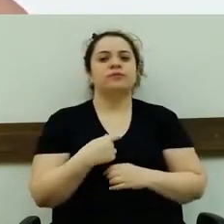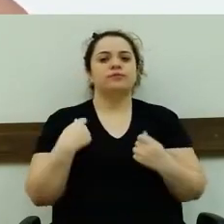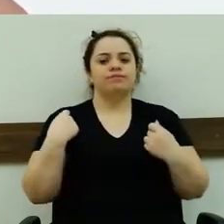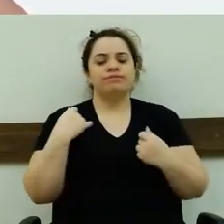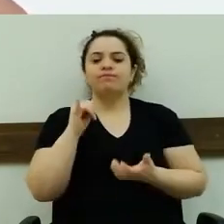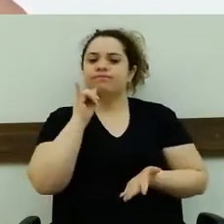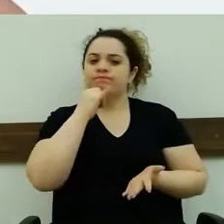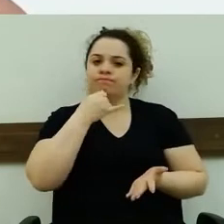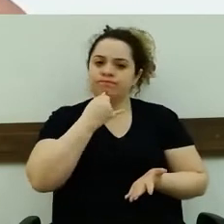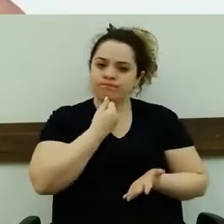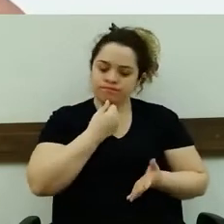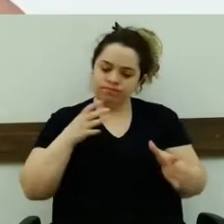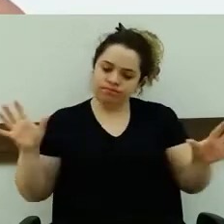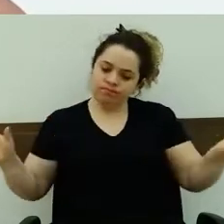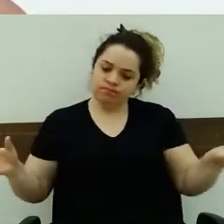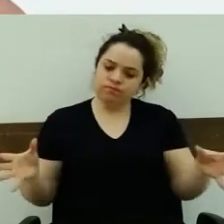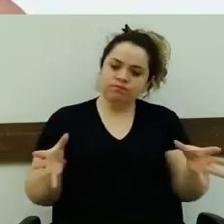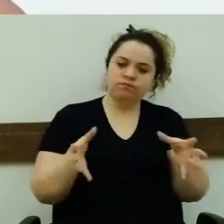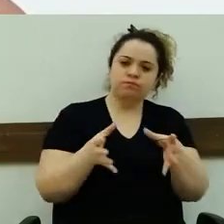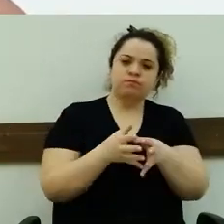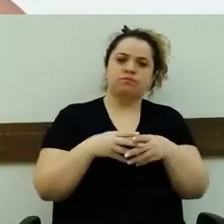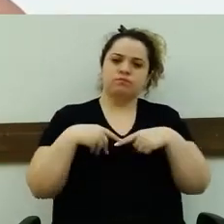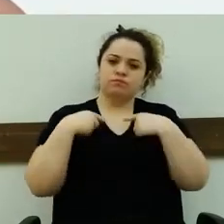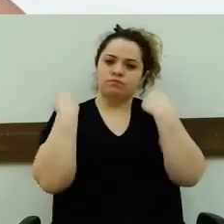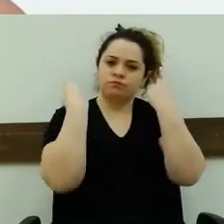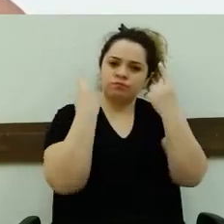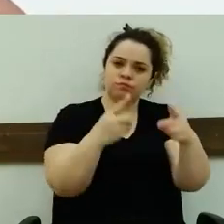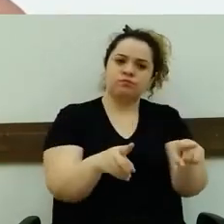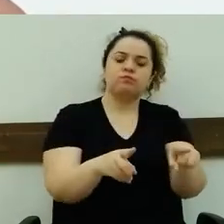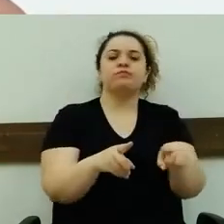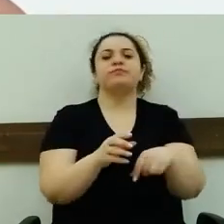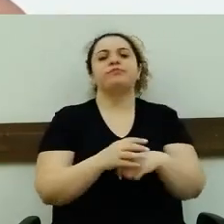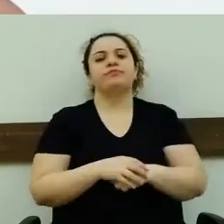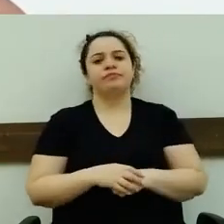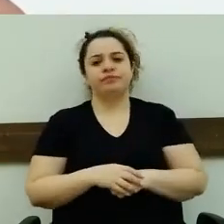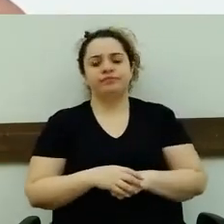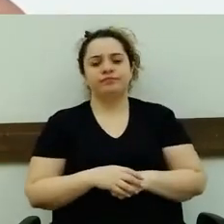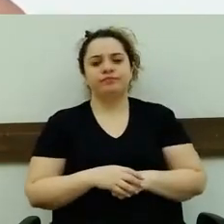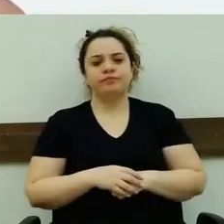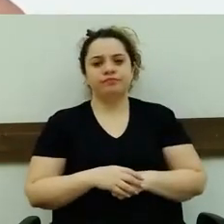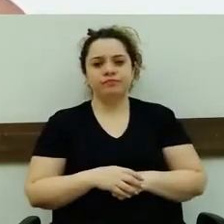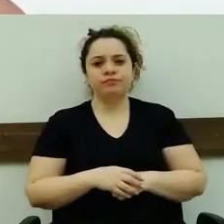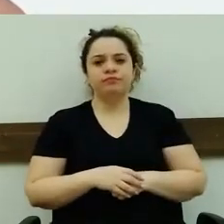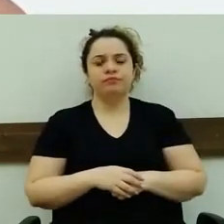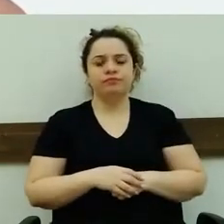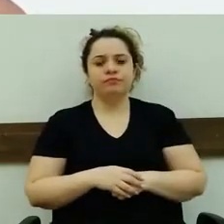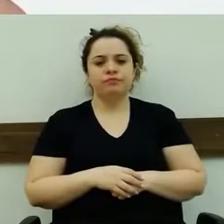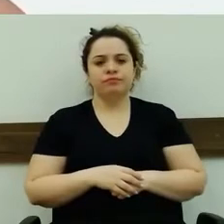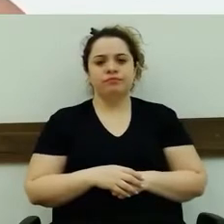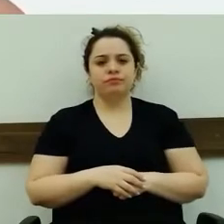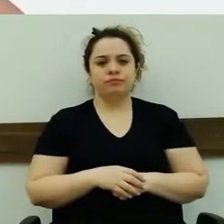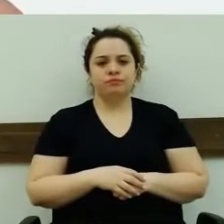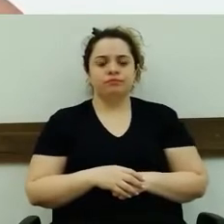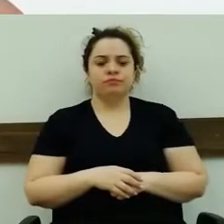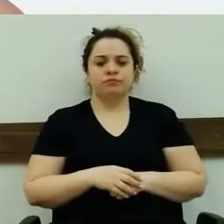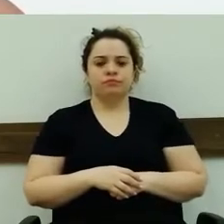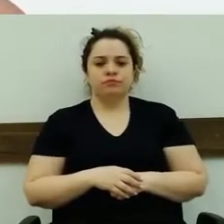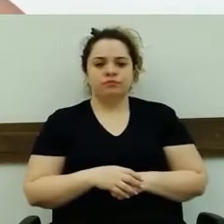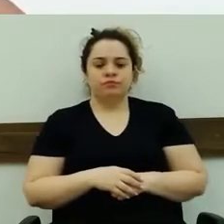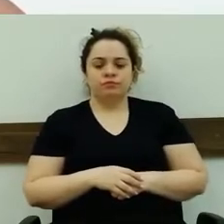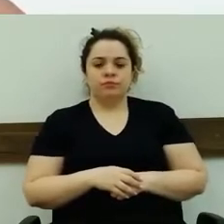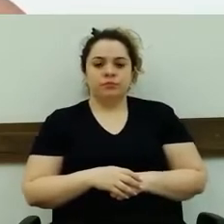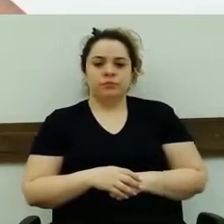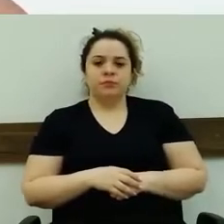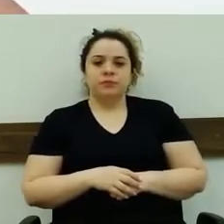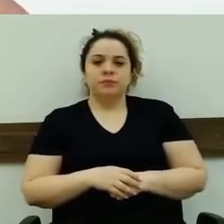infelizmente, se mobilizar mais para que essas coisas aconteçam mais às claras, não no calado